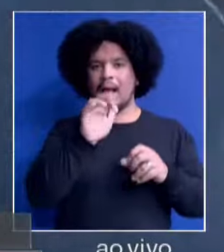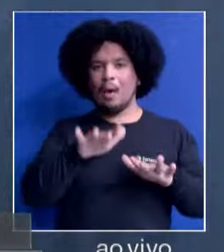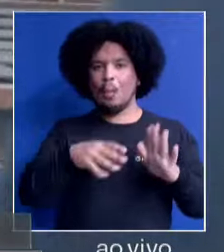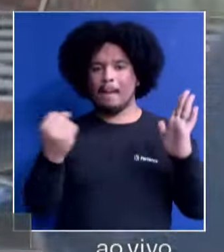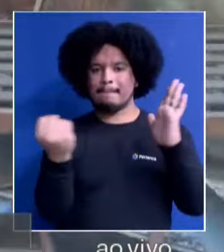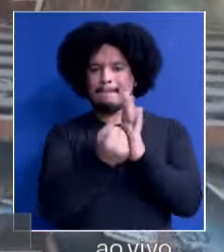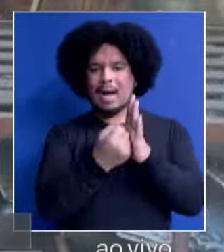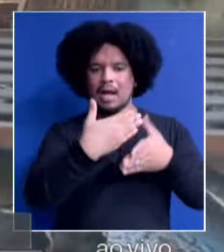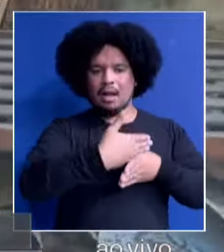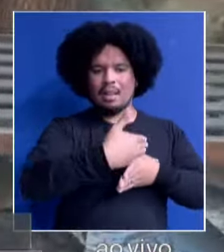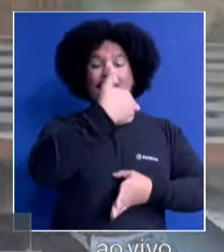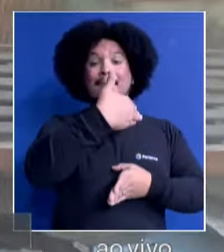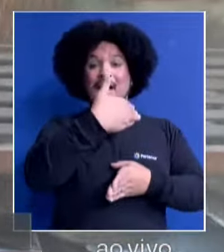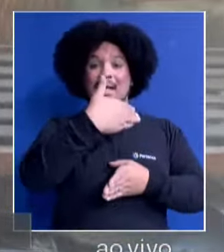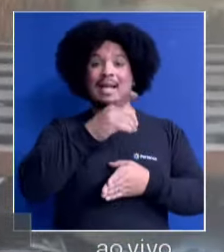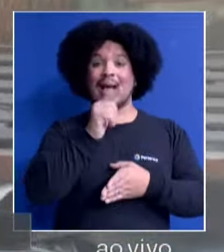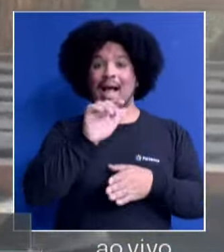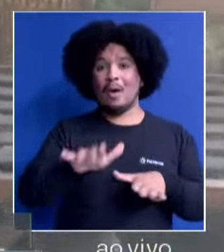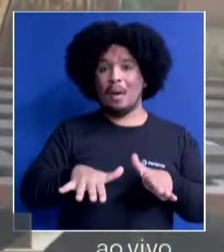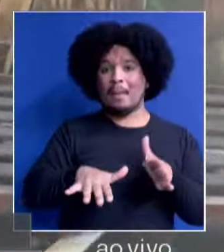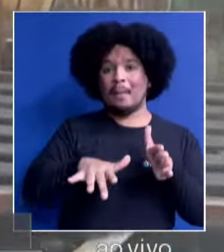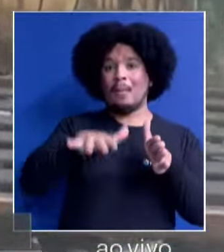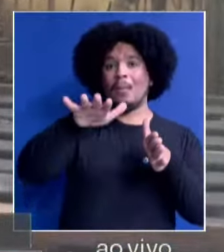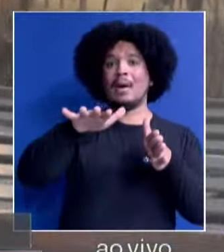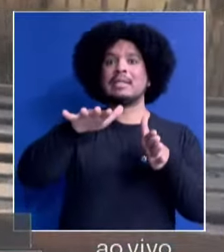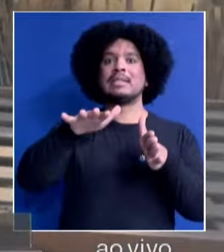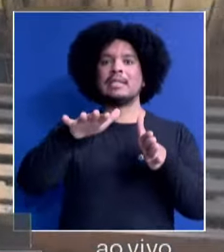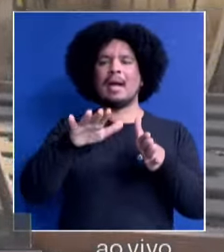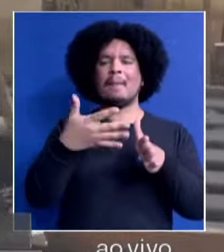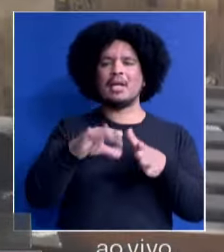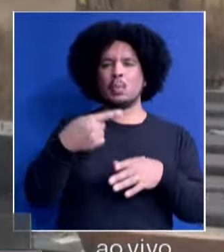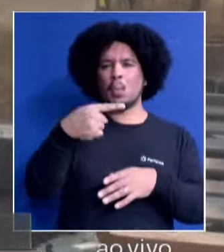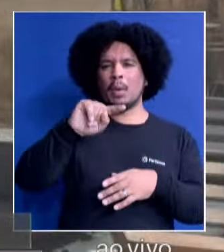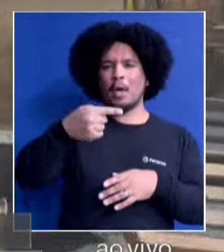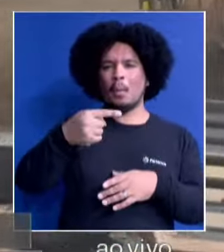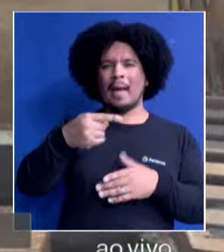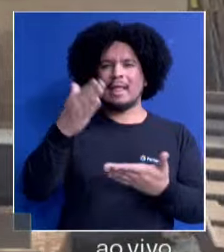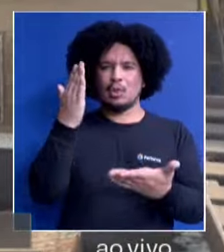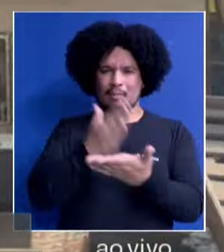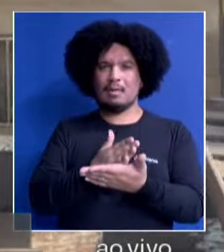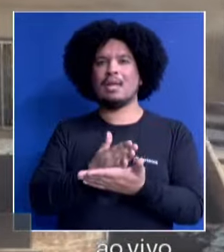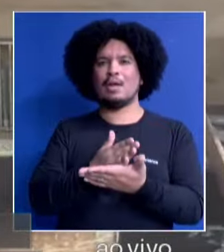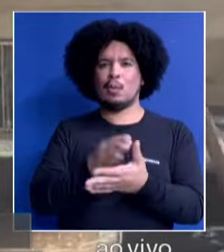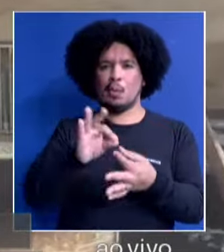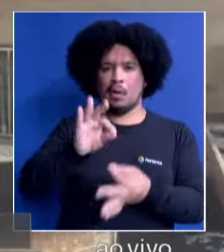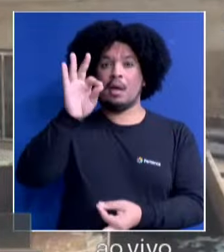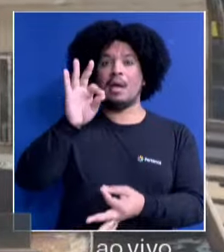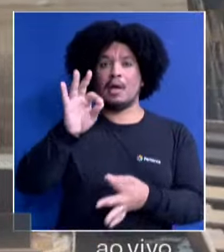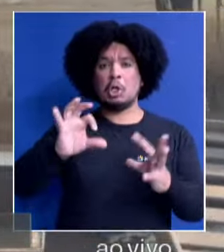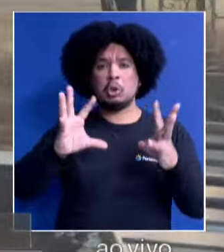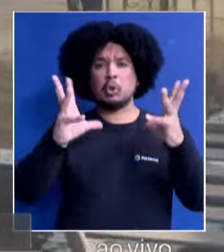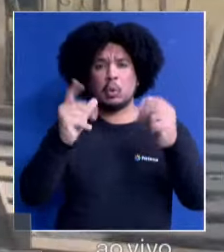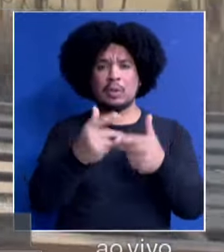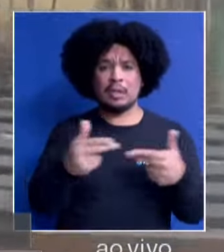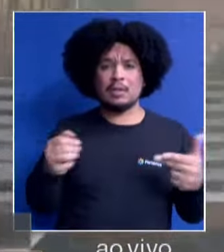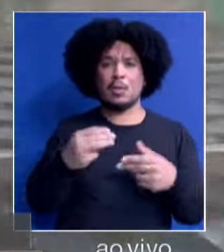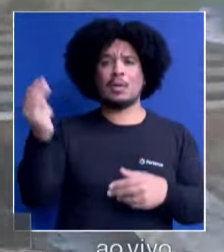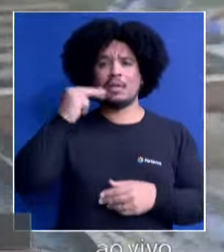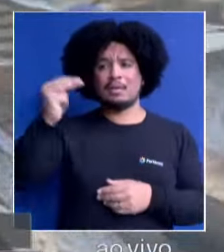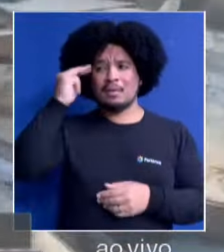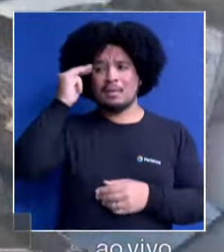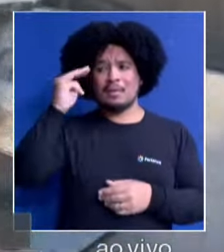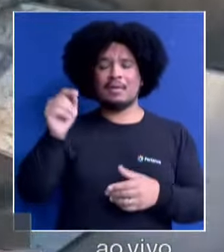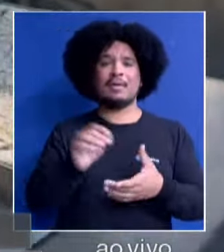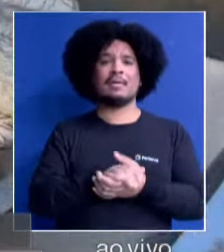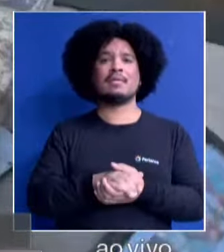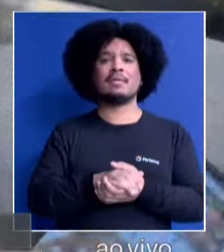parede, a água ficou aproximadamente a um metro e meio, né? Então, todas as coisas, todas as memórias, tudo que tinha